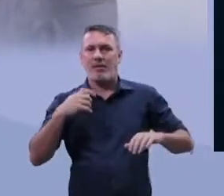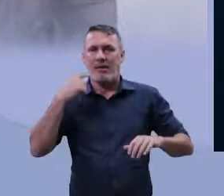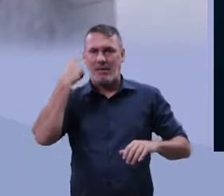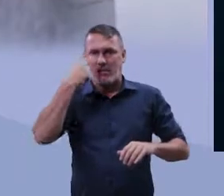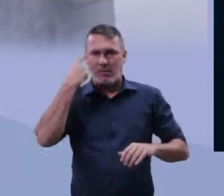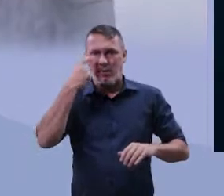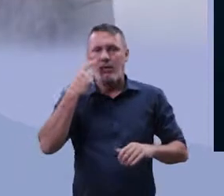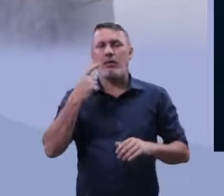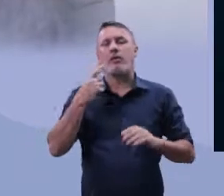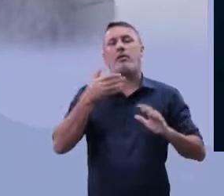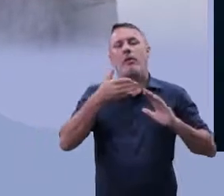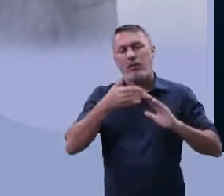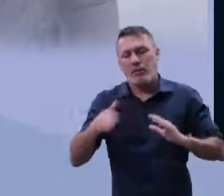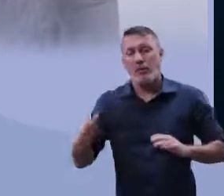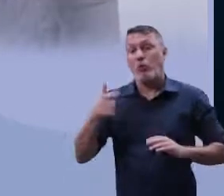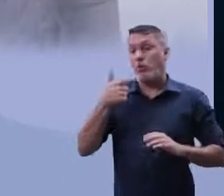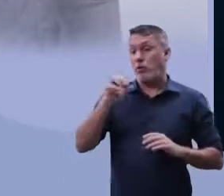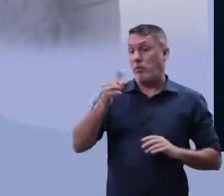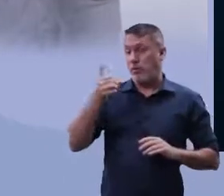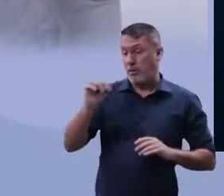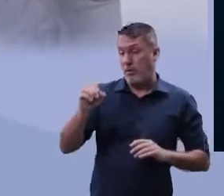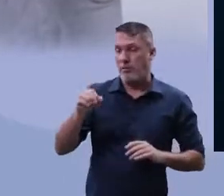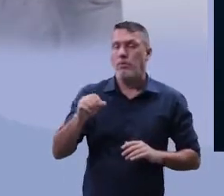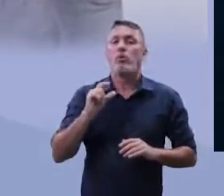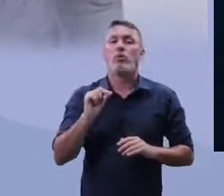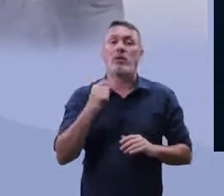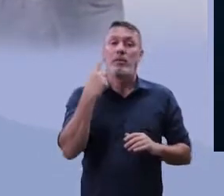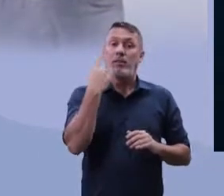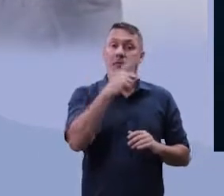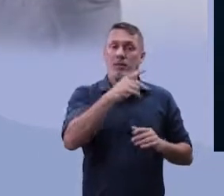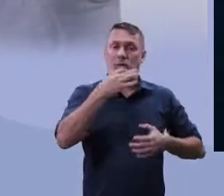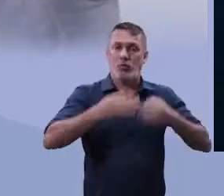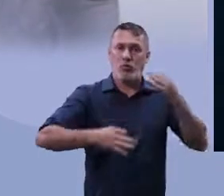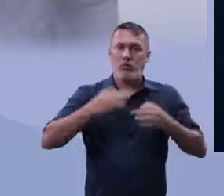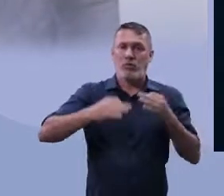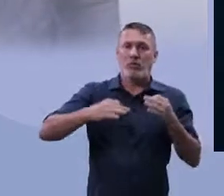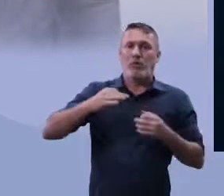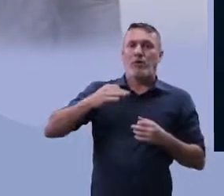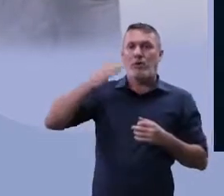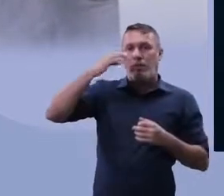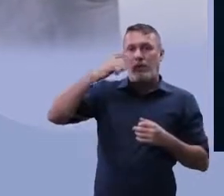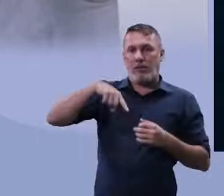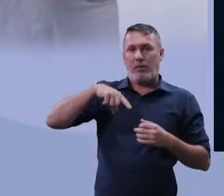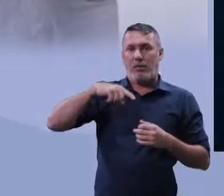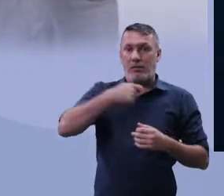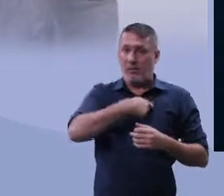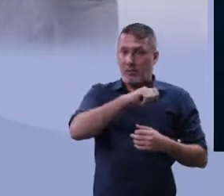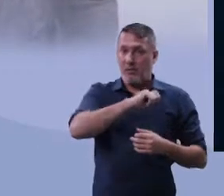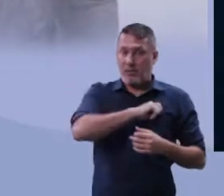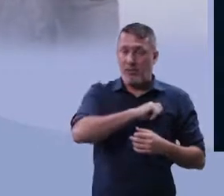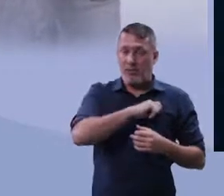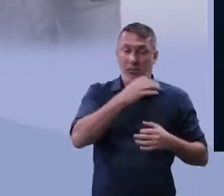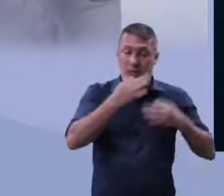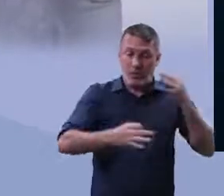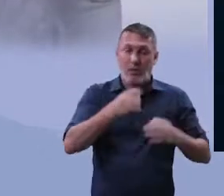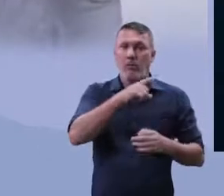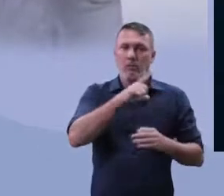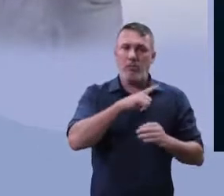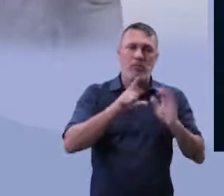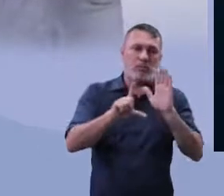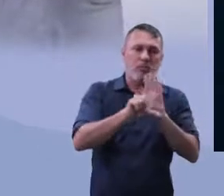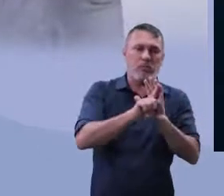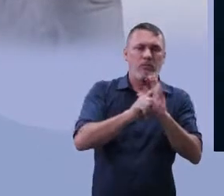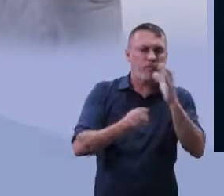emancipação, a partir de 2010, o Supremo Tribunal Espanhol,